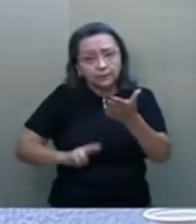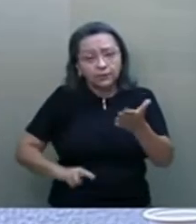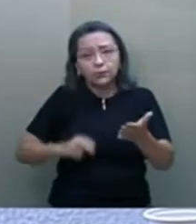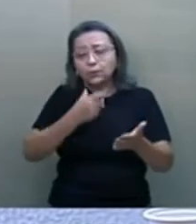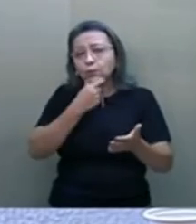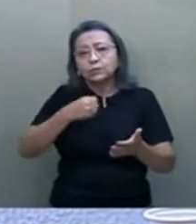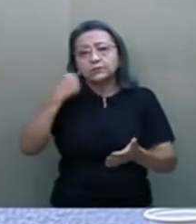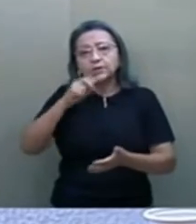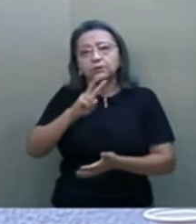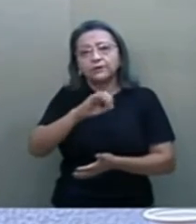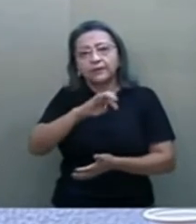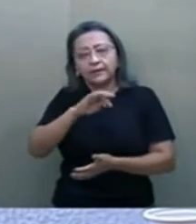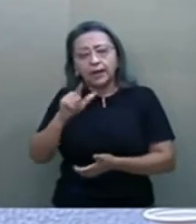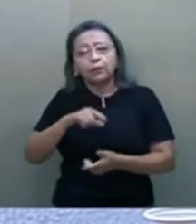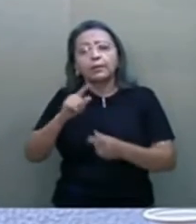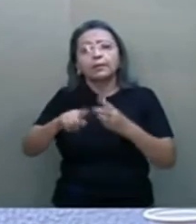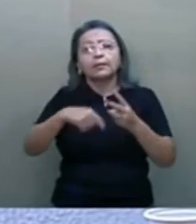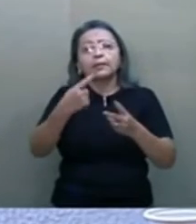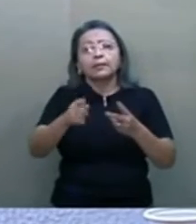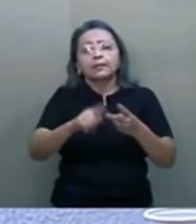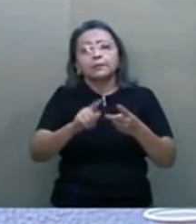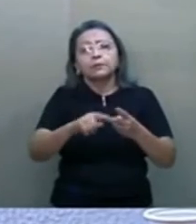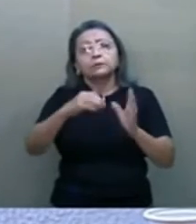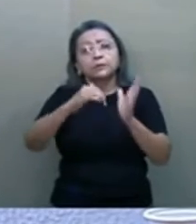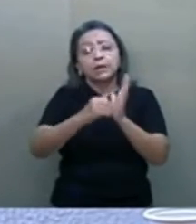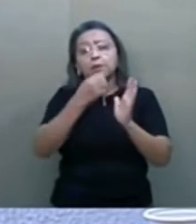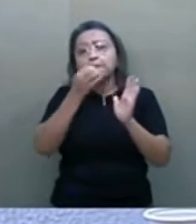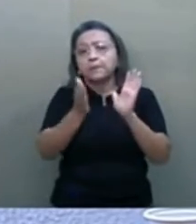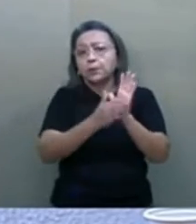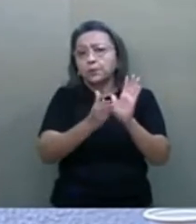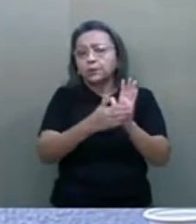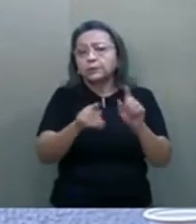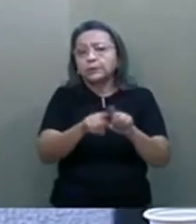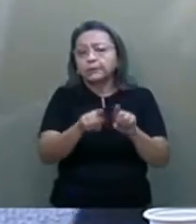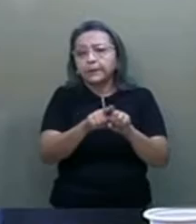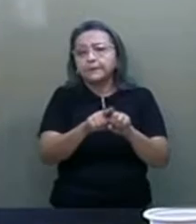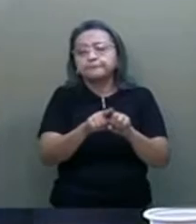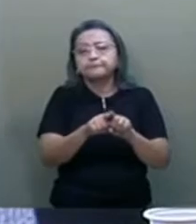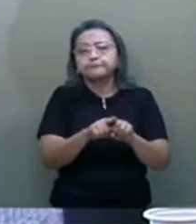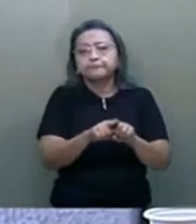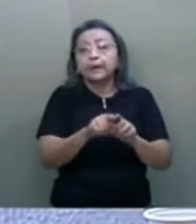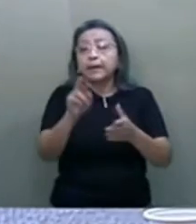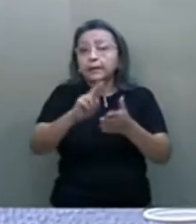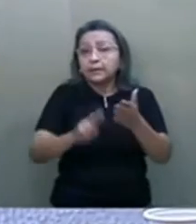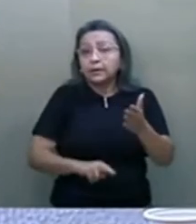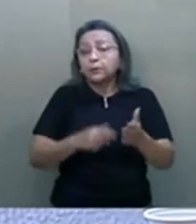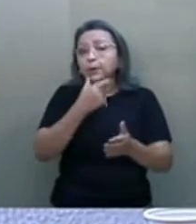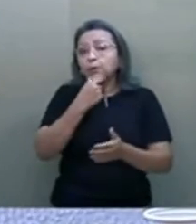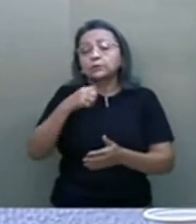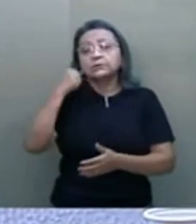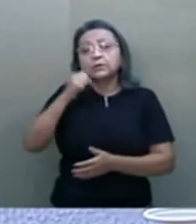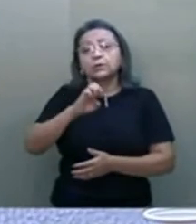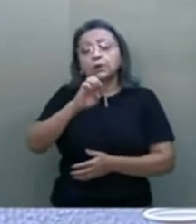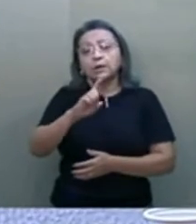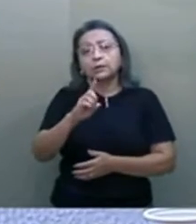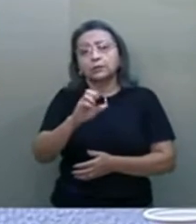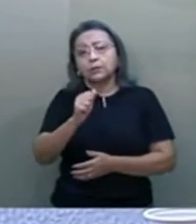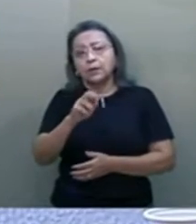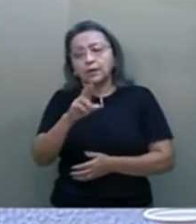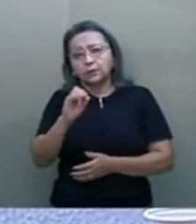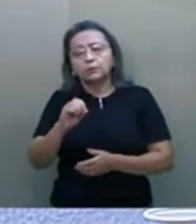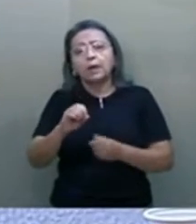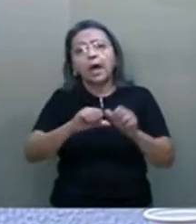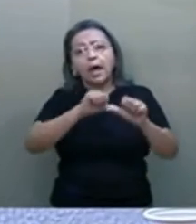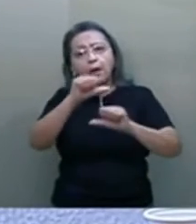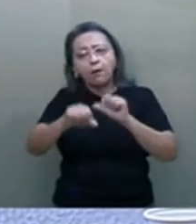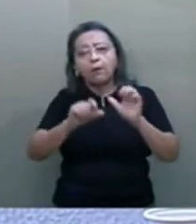e, posteriormente, foi proposto pelo senador Vital do Rego, depois relatado pelo senador Eduardo Braga. A